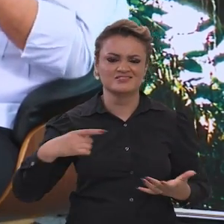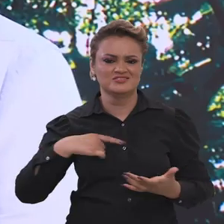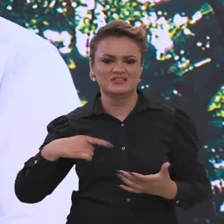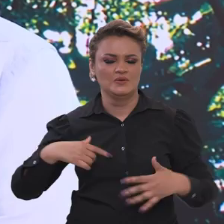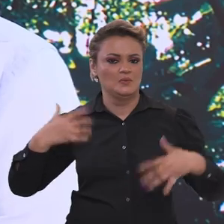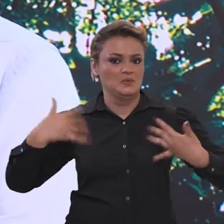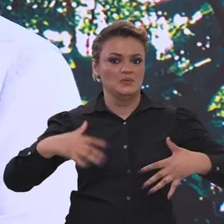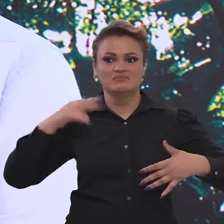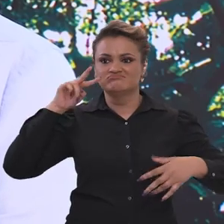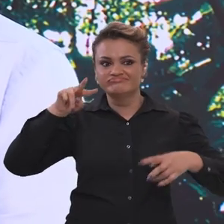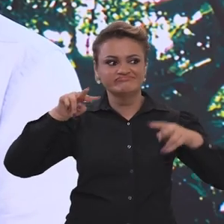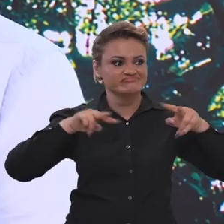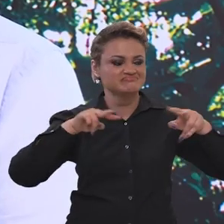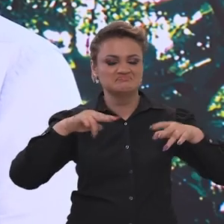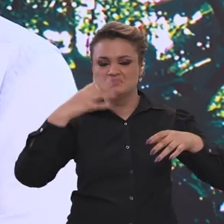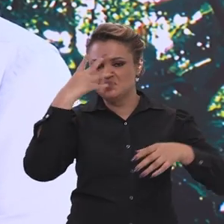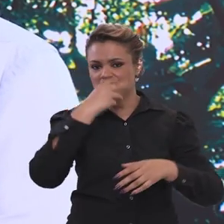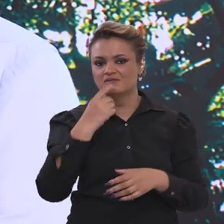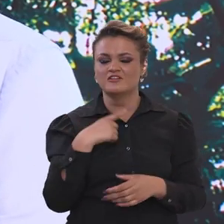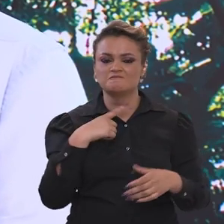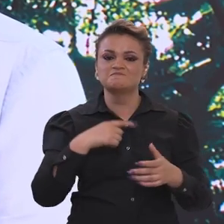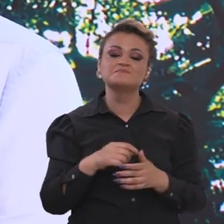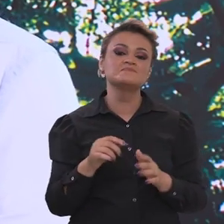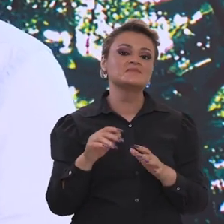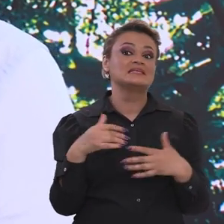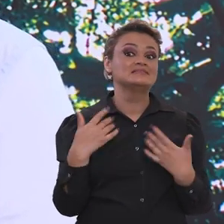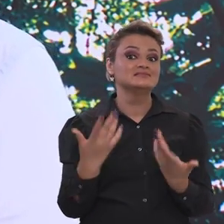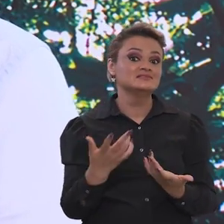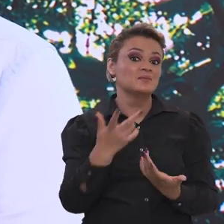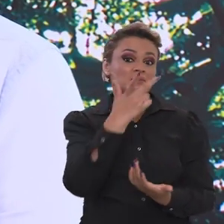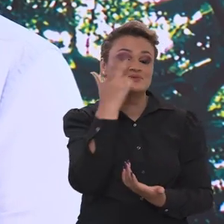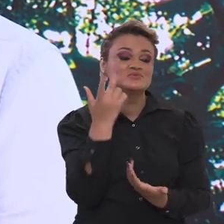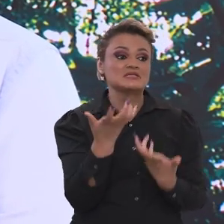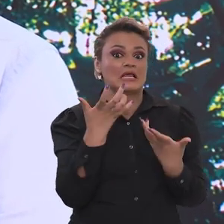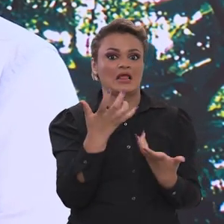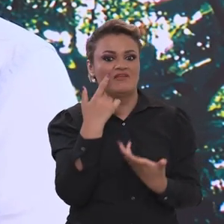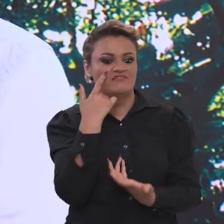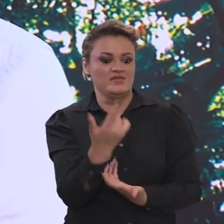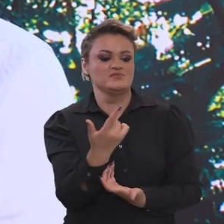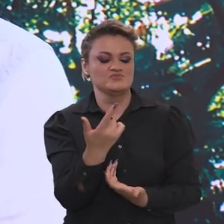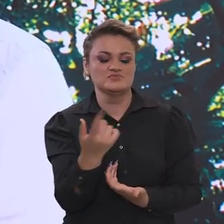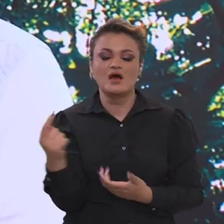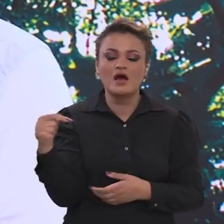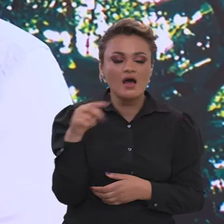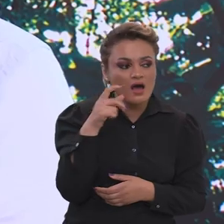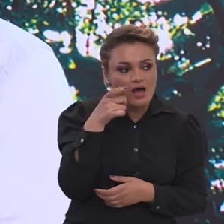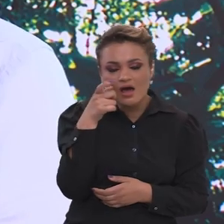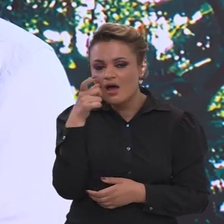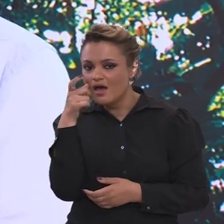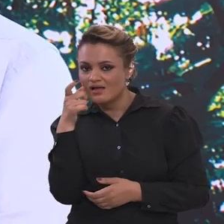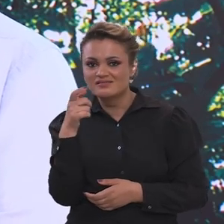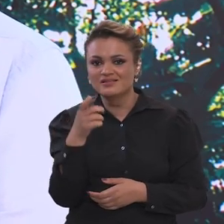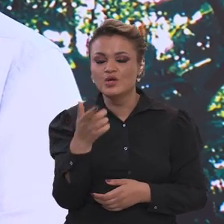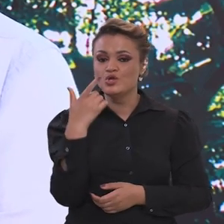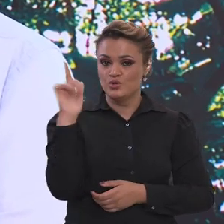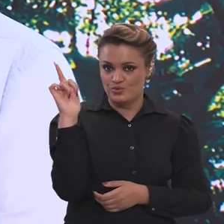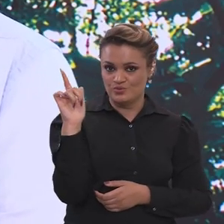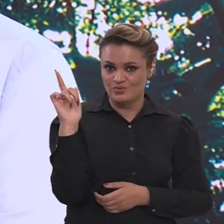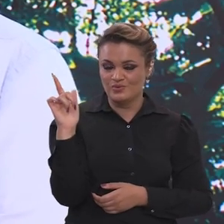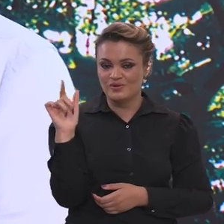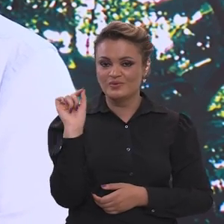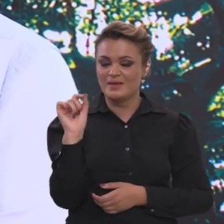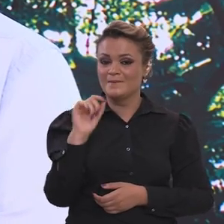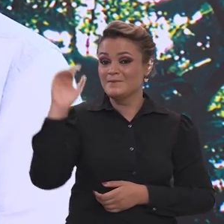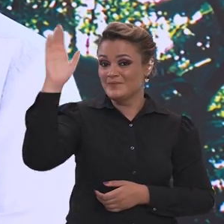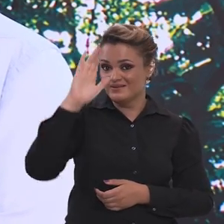a biodiversidade é muito eloquente na sua beleza. Então, as pessoas querem ver isso. E